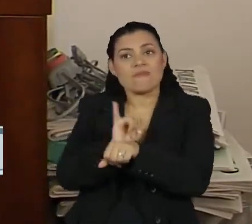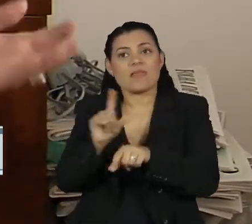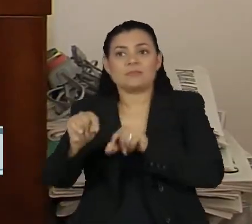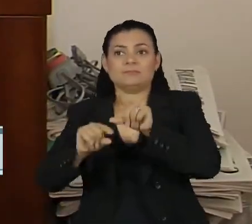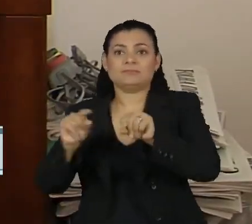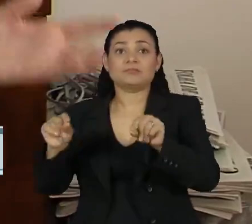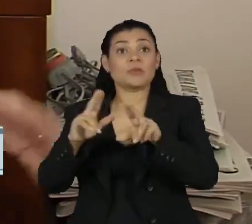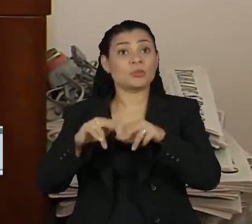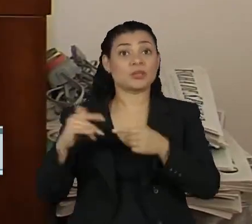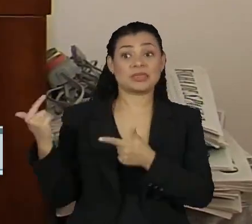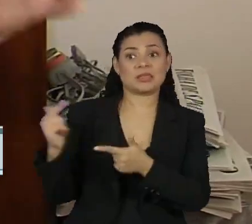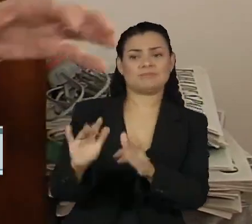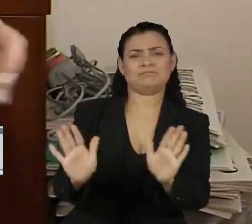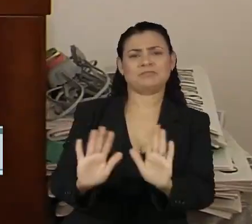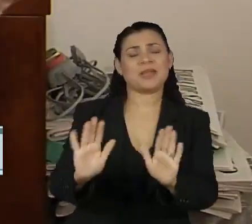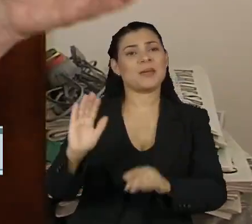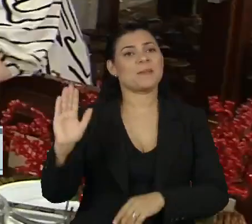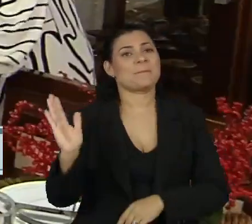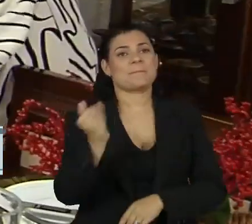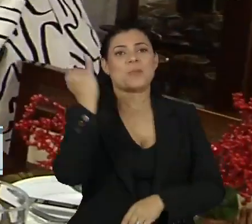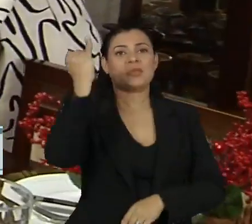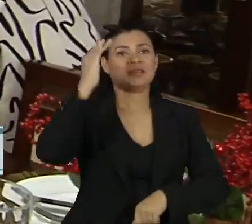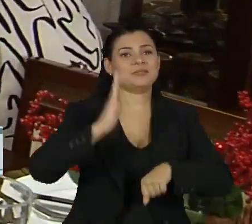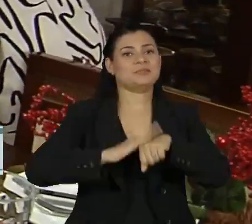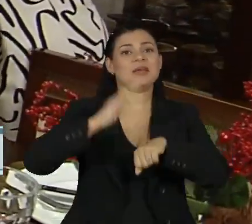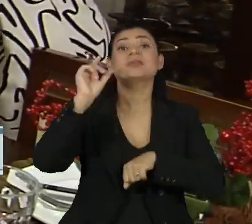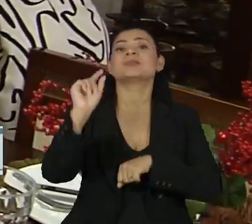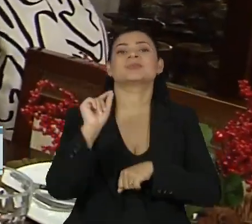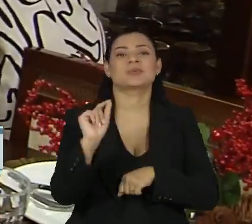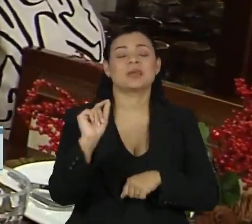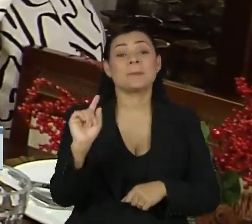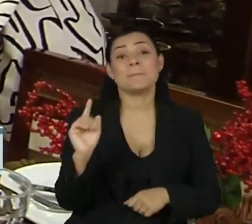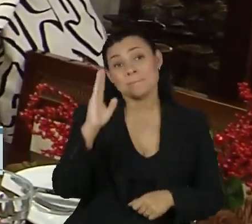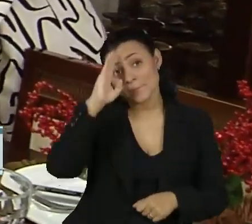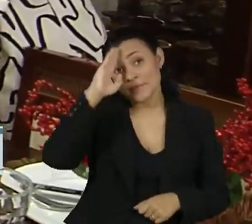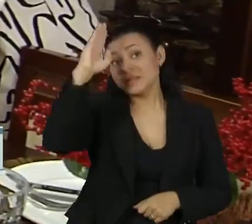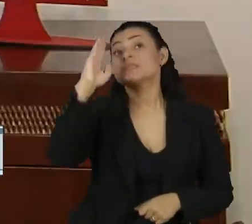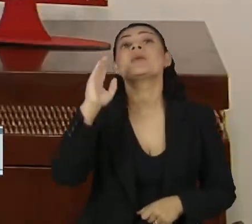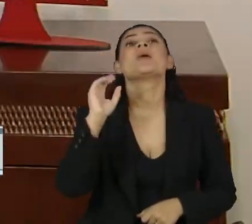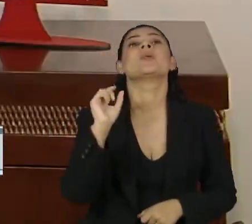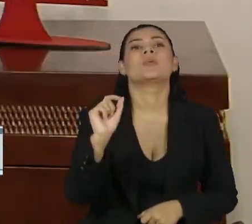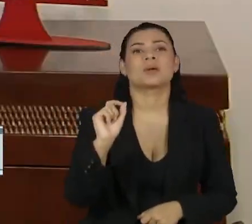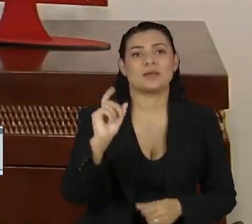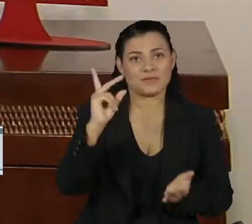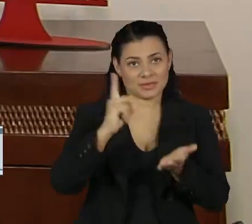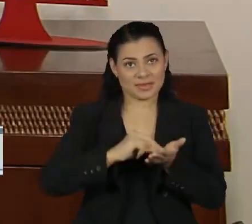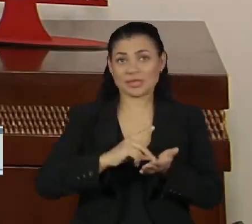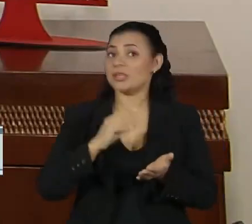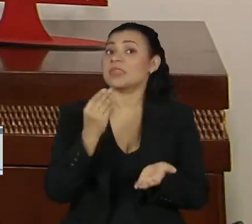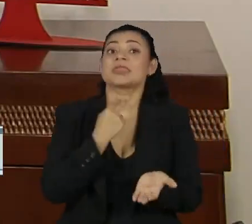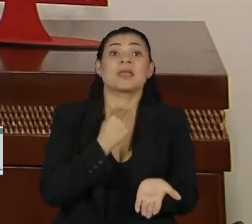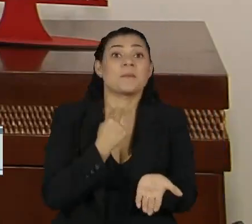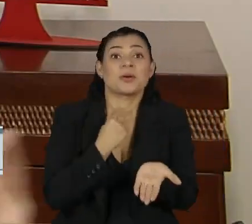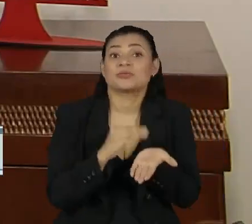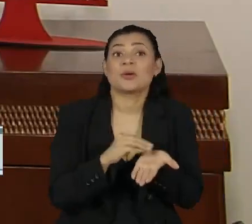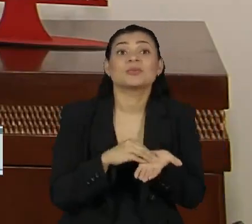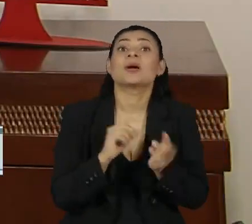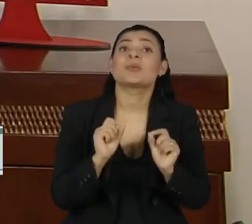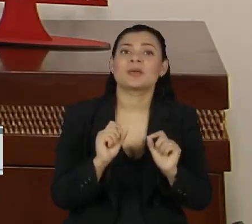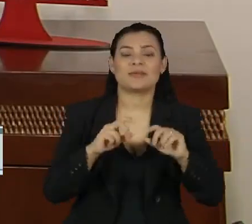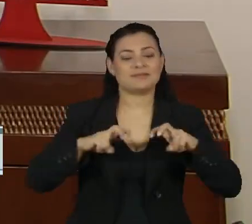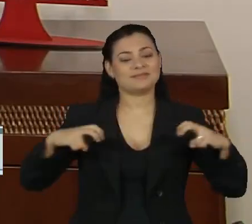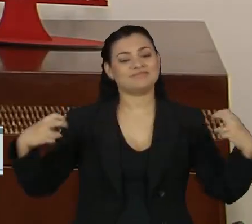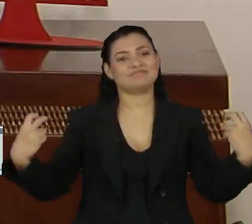itens, o importante para a Mônica é que não falte uma coisa na mesa. Na verdade, não pode faltar. É uma grande